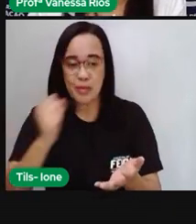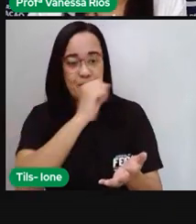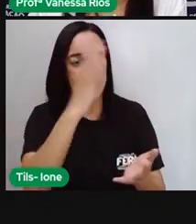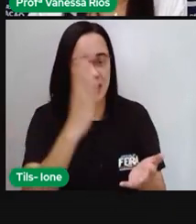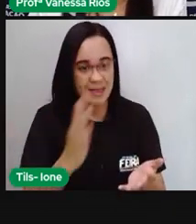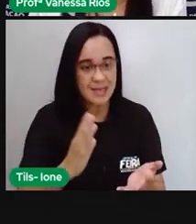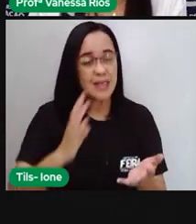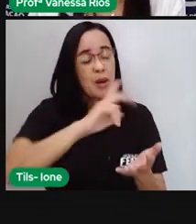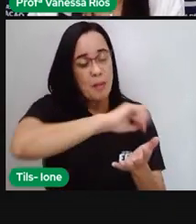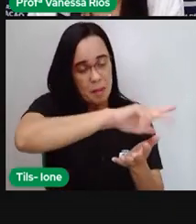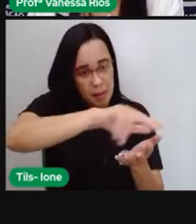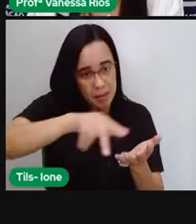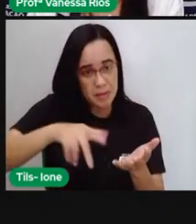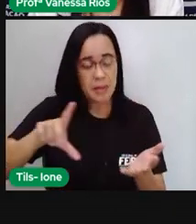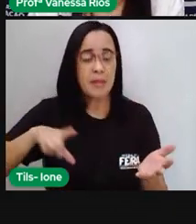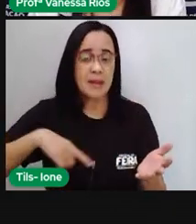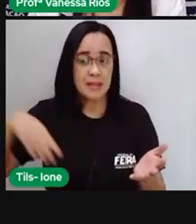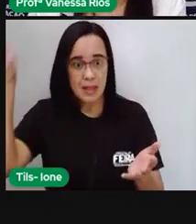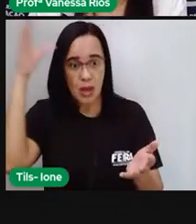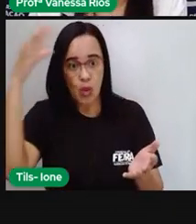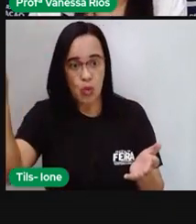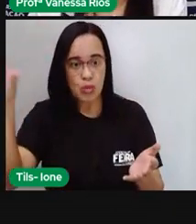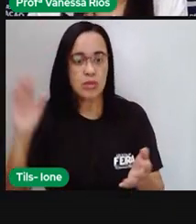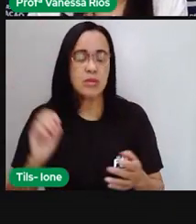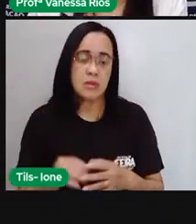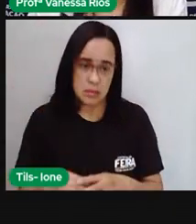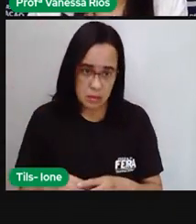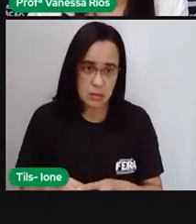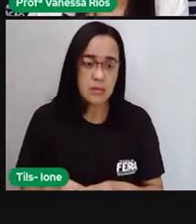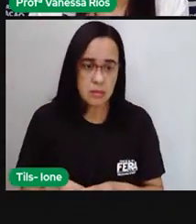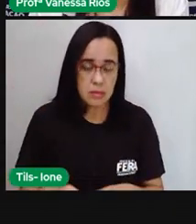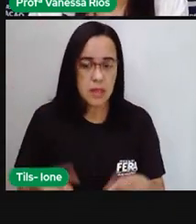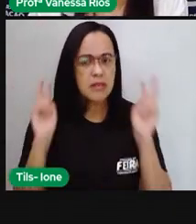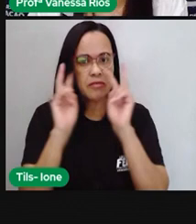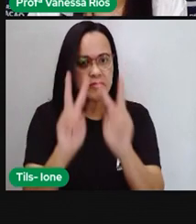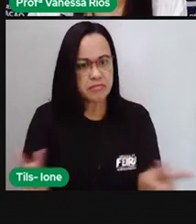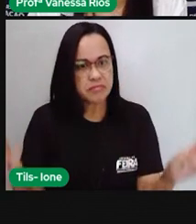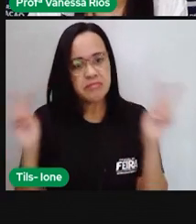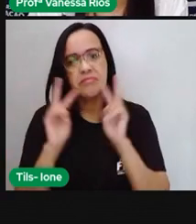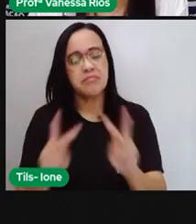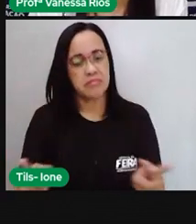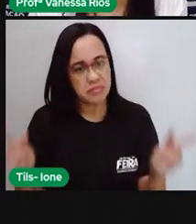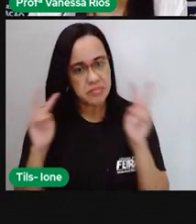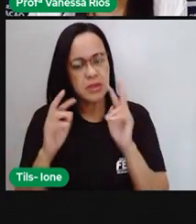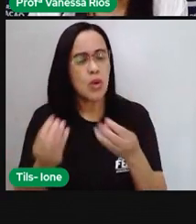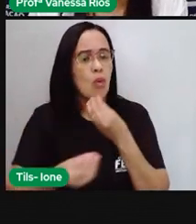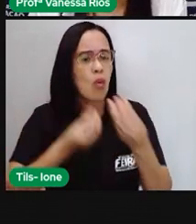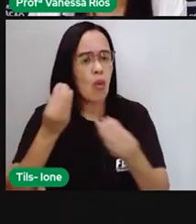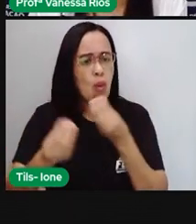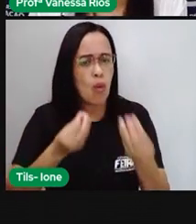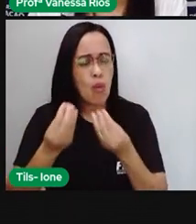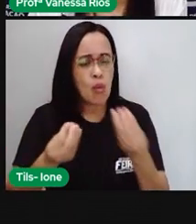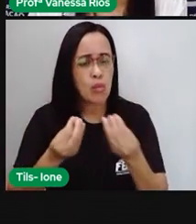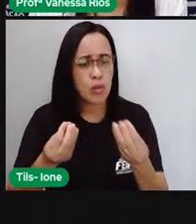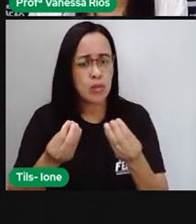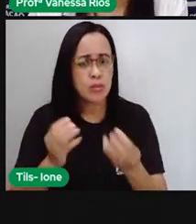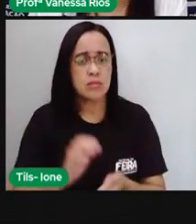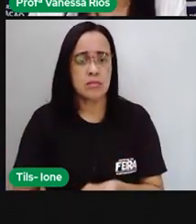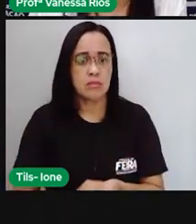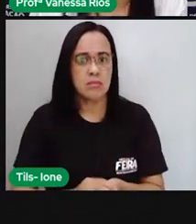essa diversidade cultural. Isso deve ser observado, visto por nós como